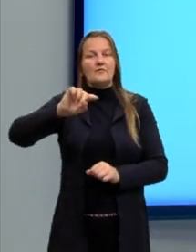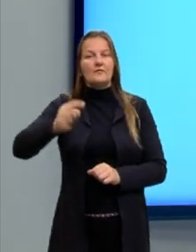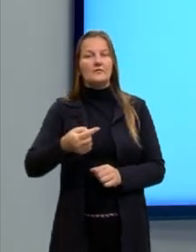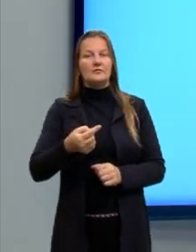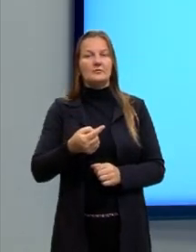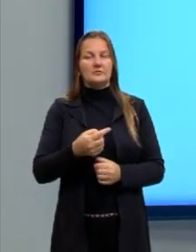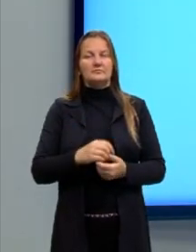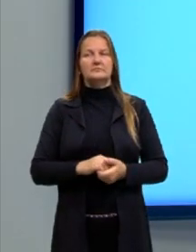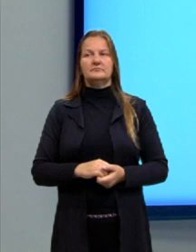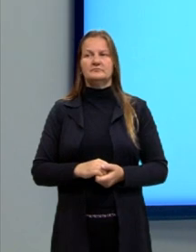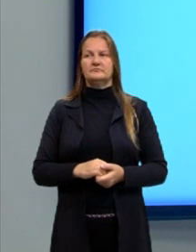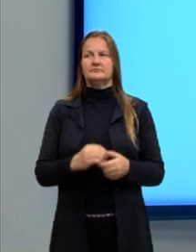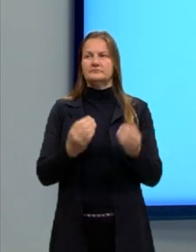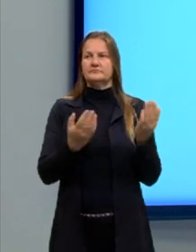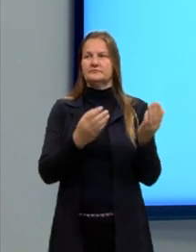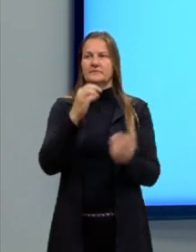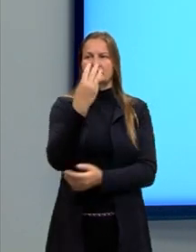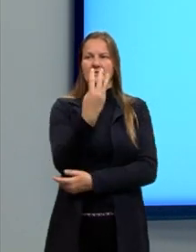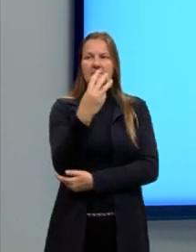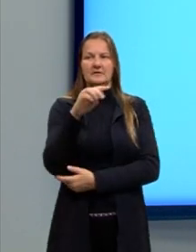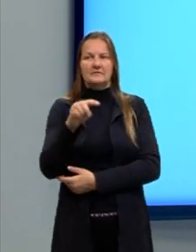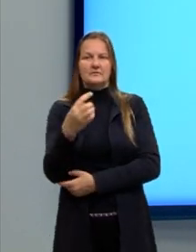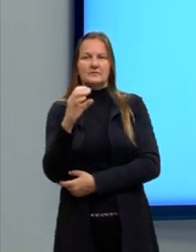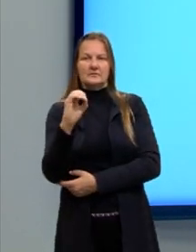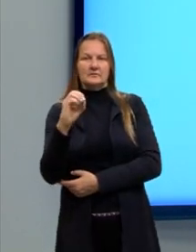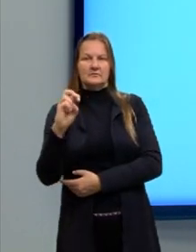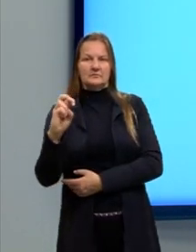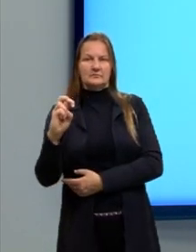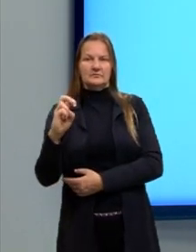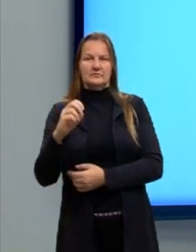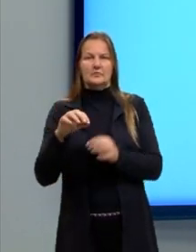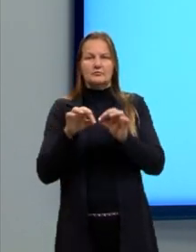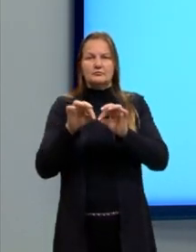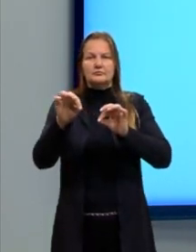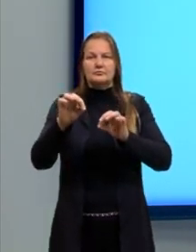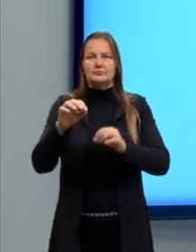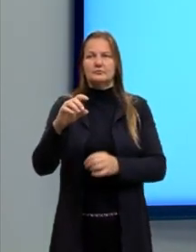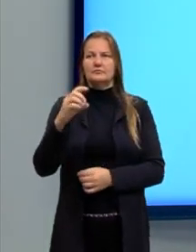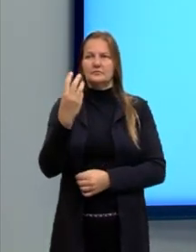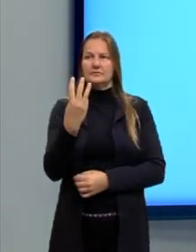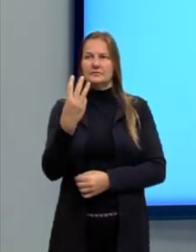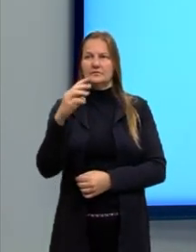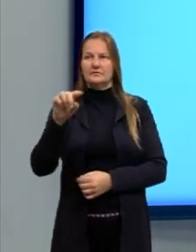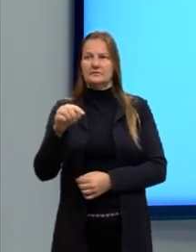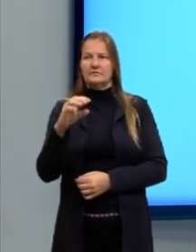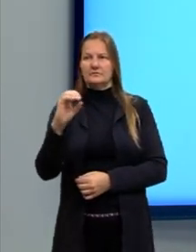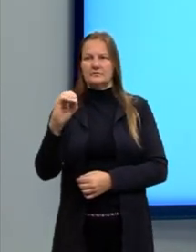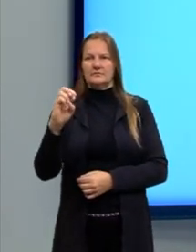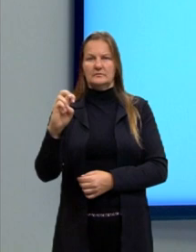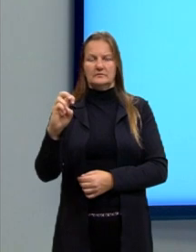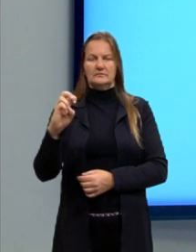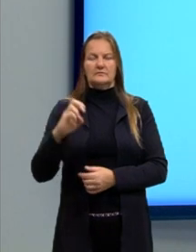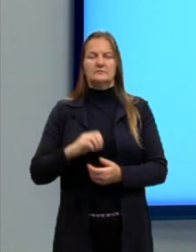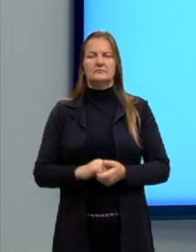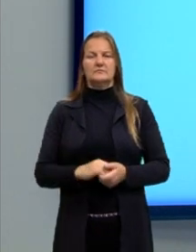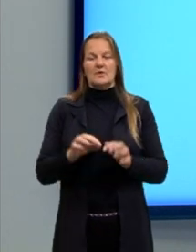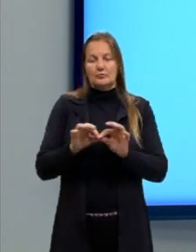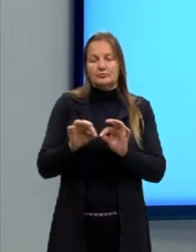vírgula, aqui um valor aproximado, a distância, ela seria aproximadamente 3